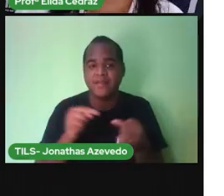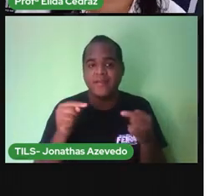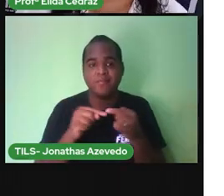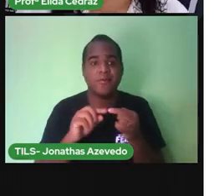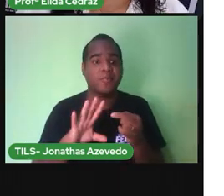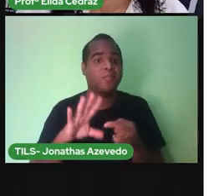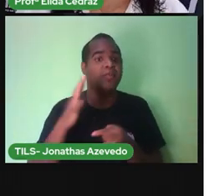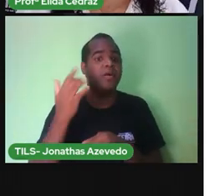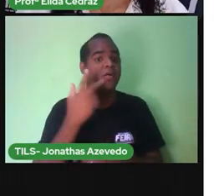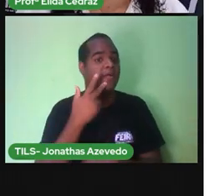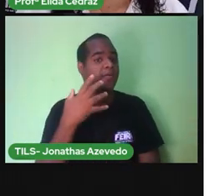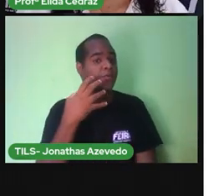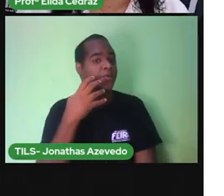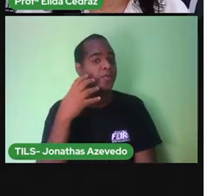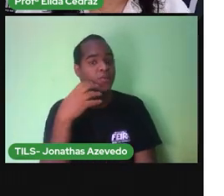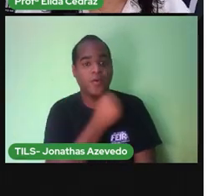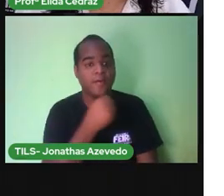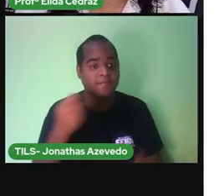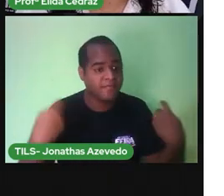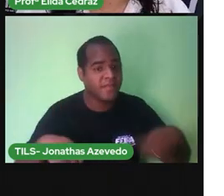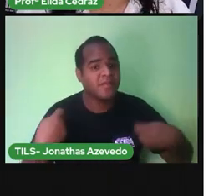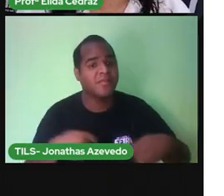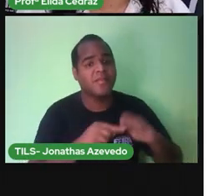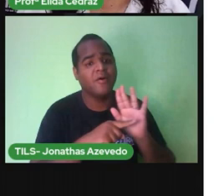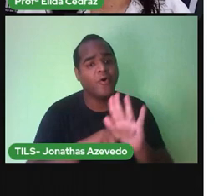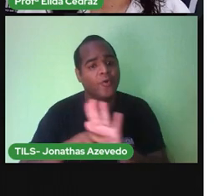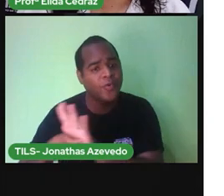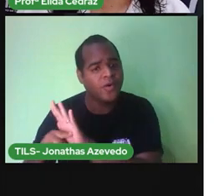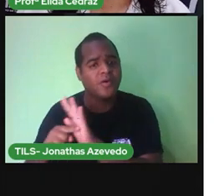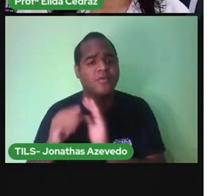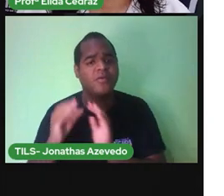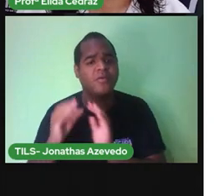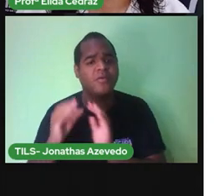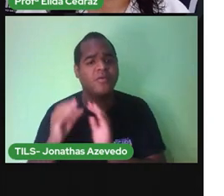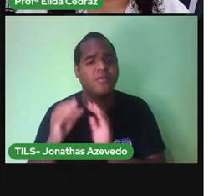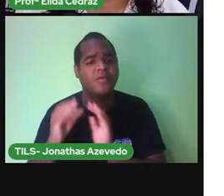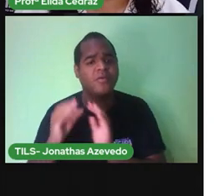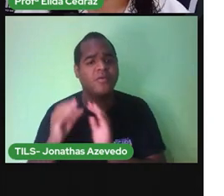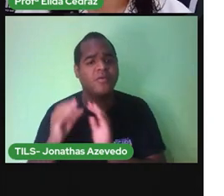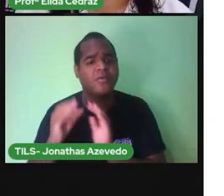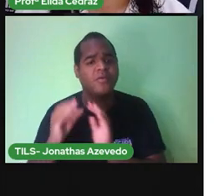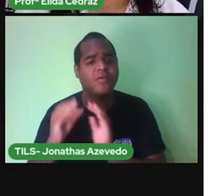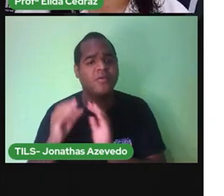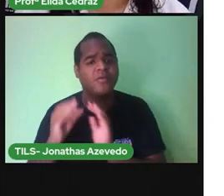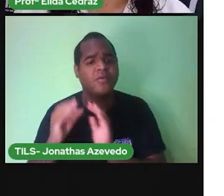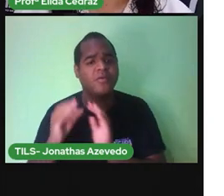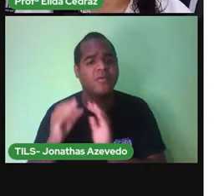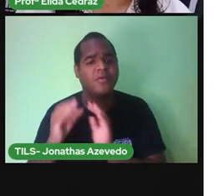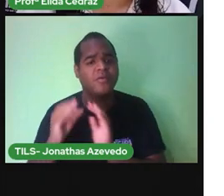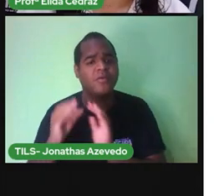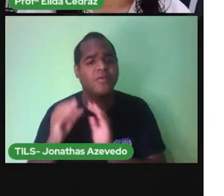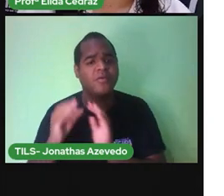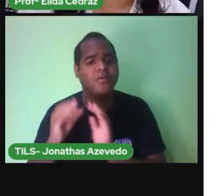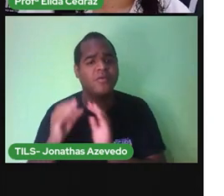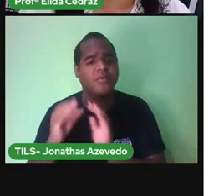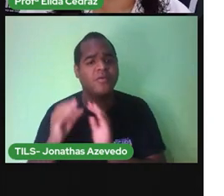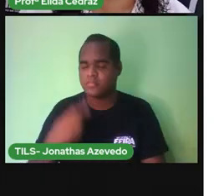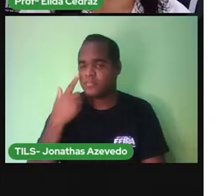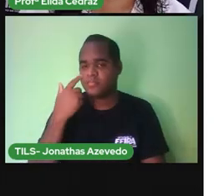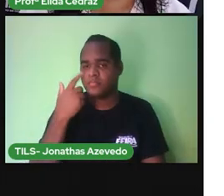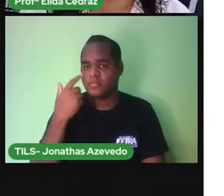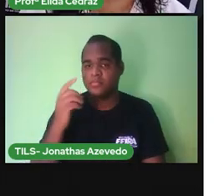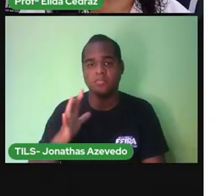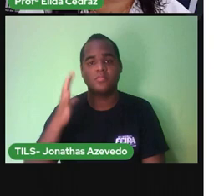prestar socorro à Benedita. O mede palmo, então, pediu para eles irem na frente, enquanto ele